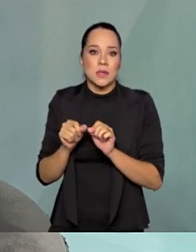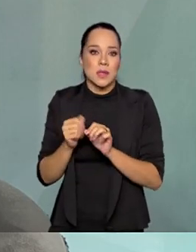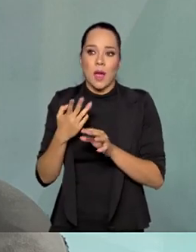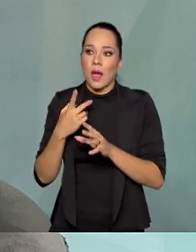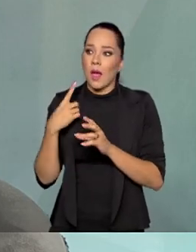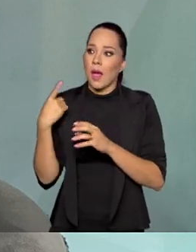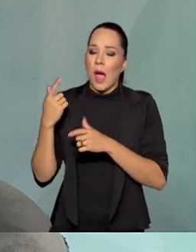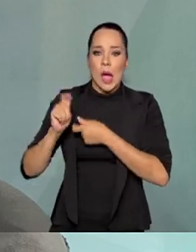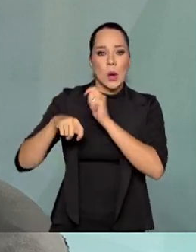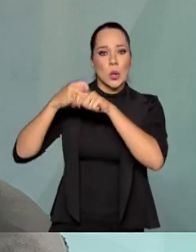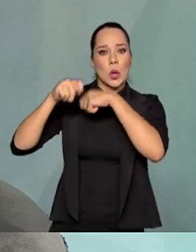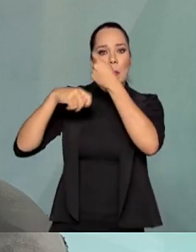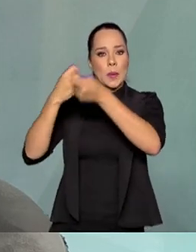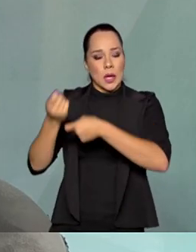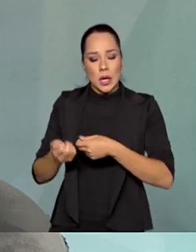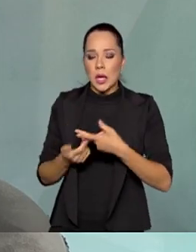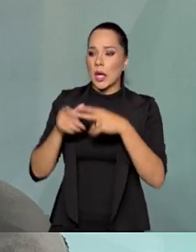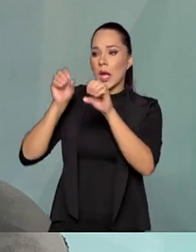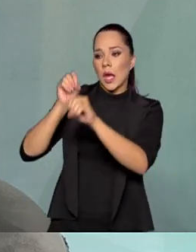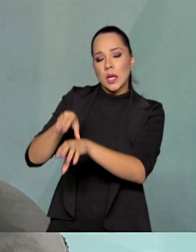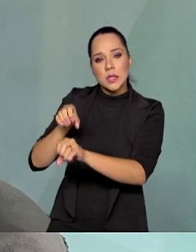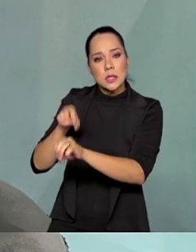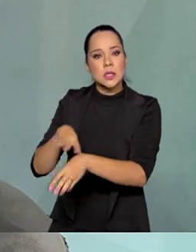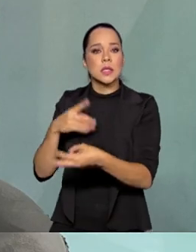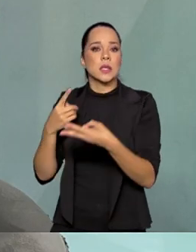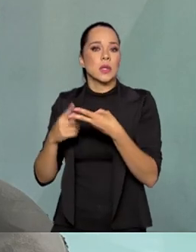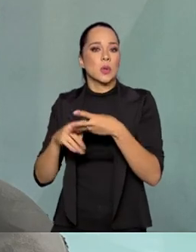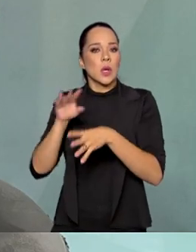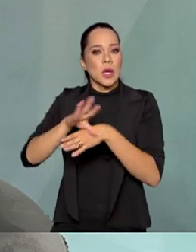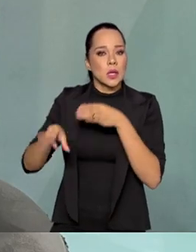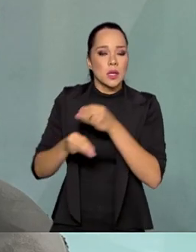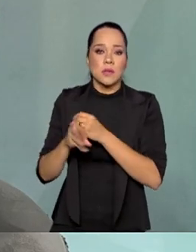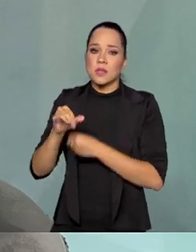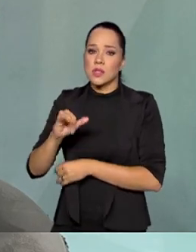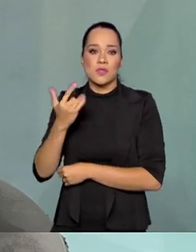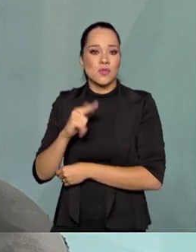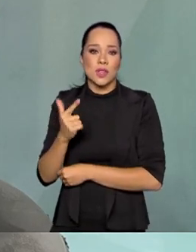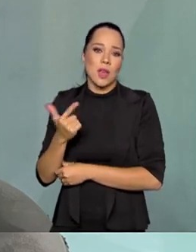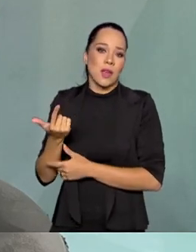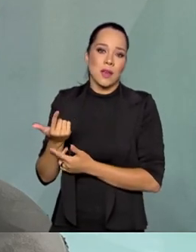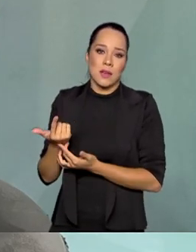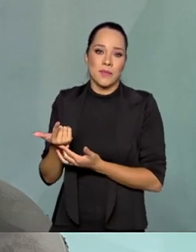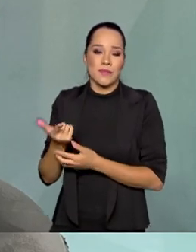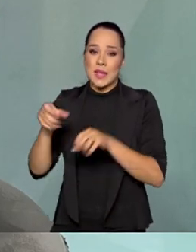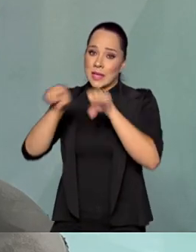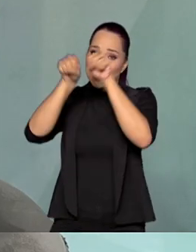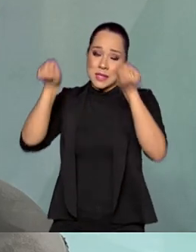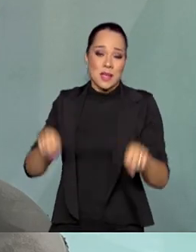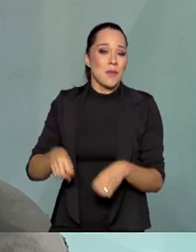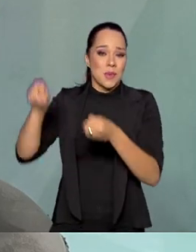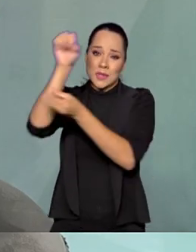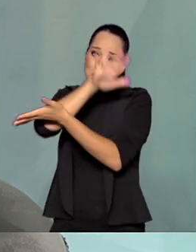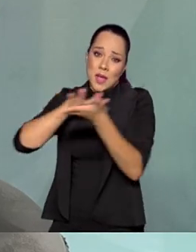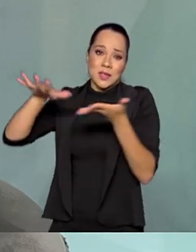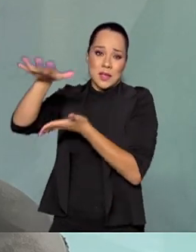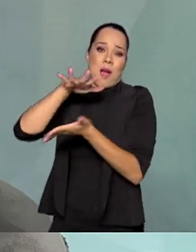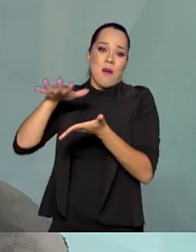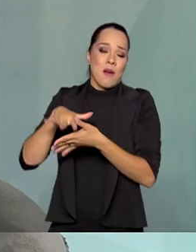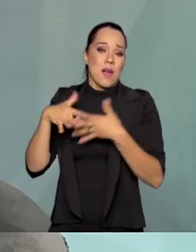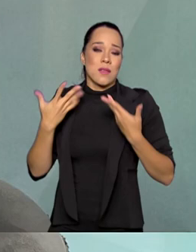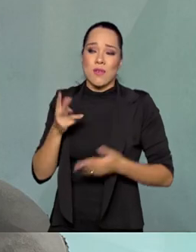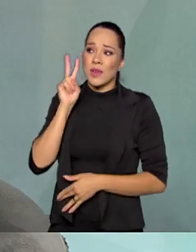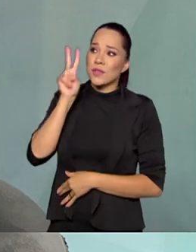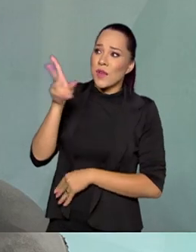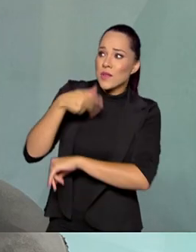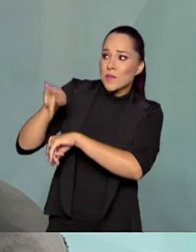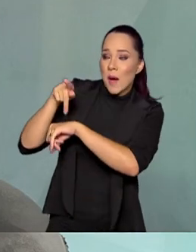a sua economia, levar educação, fazer integração, se não for por meios de sistemas espaciais. Então, quando a gente pega esses